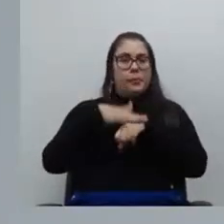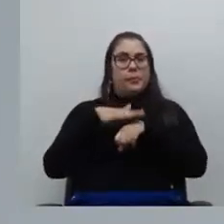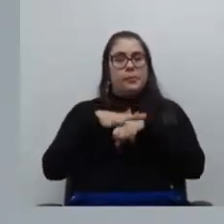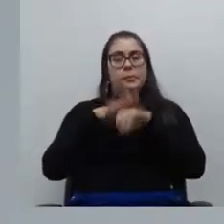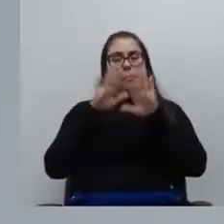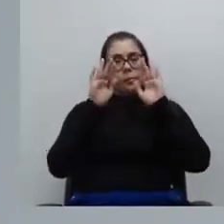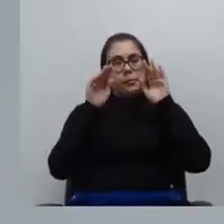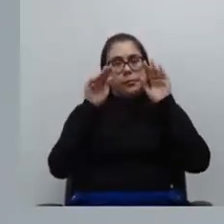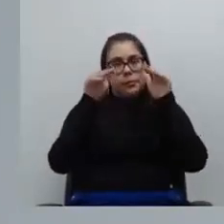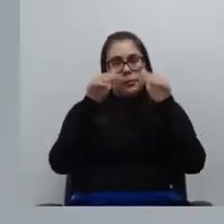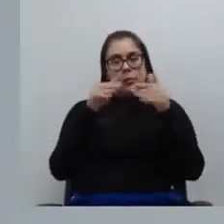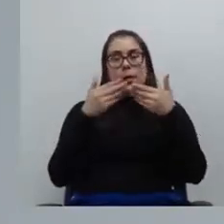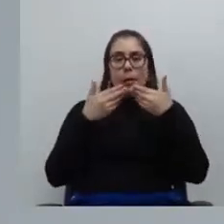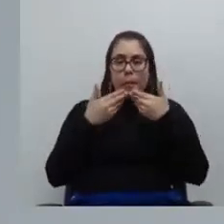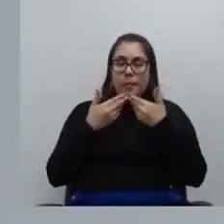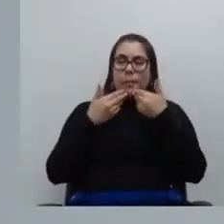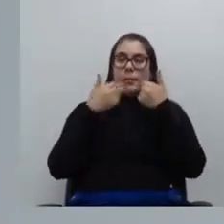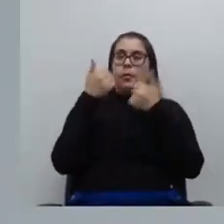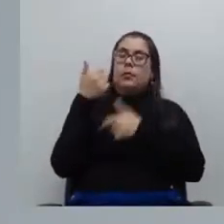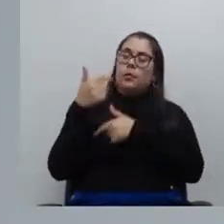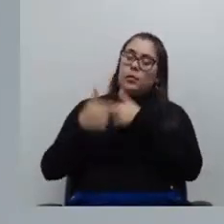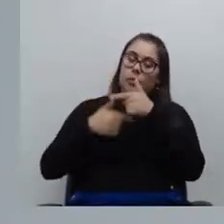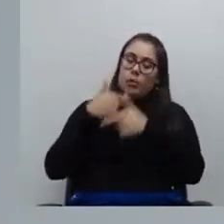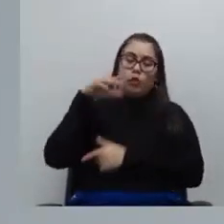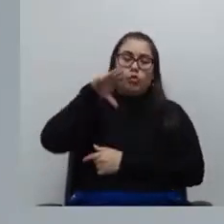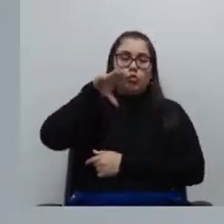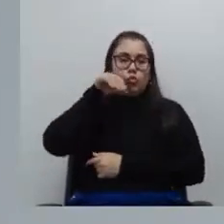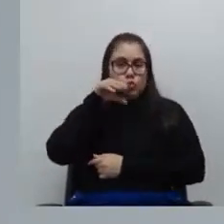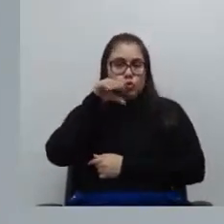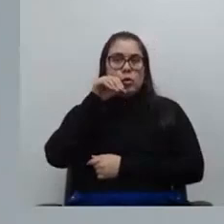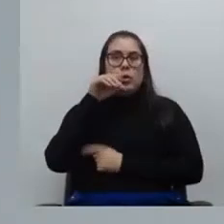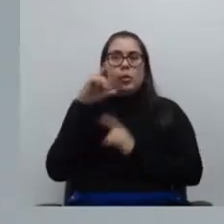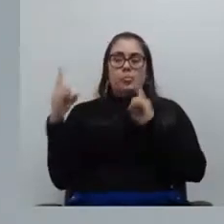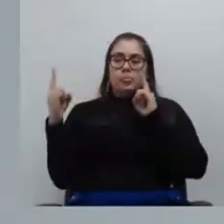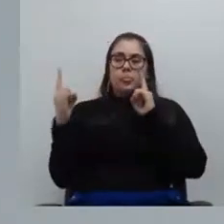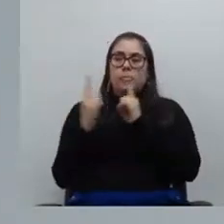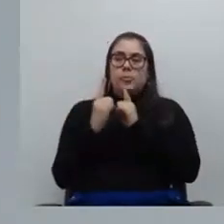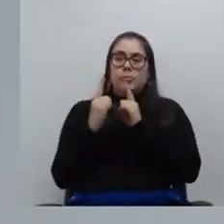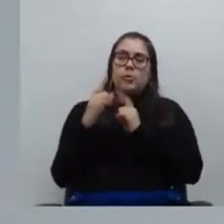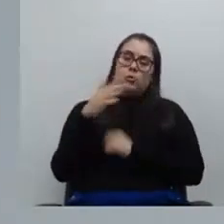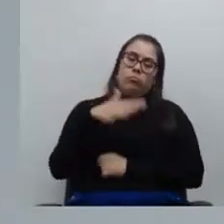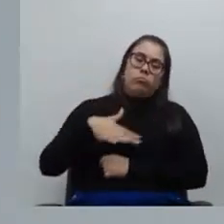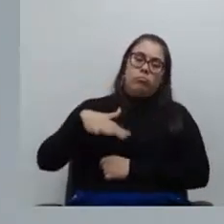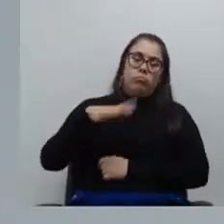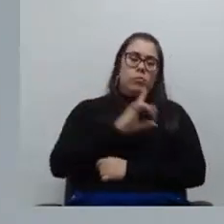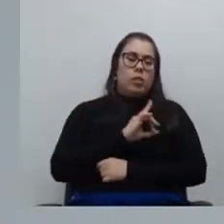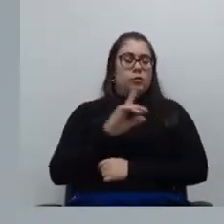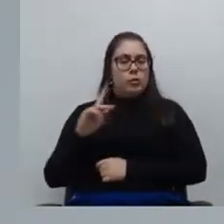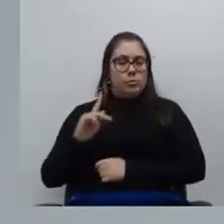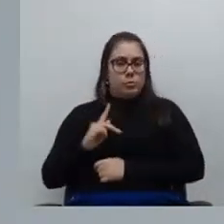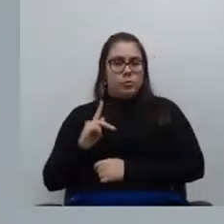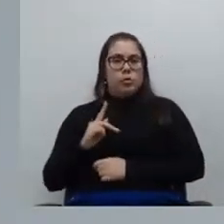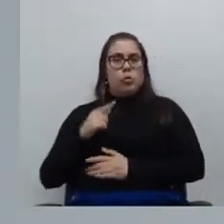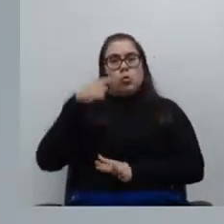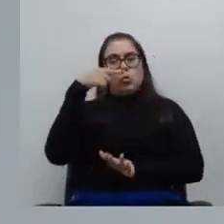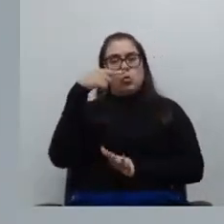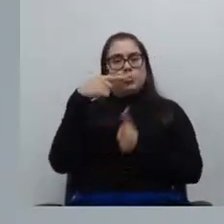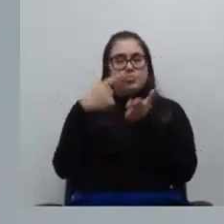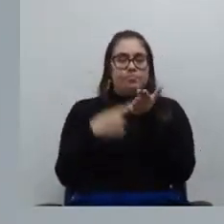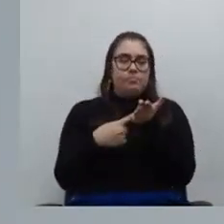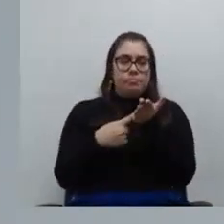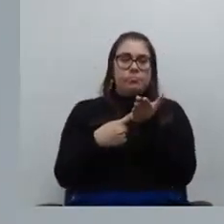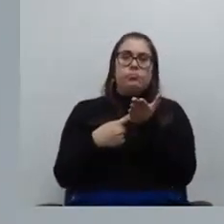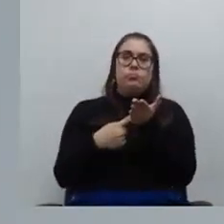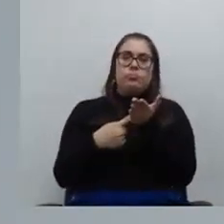mas especialmente de aprimoramento do nosso serviço público prestado para os usuários e usuárias da defensoria pública com compromisso de